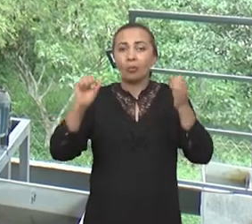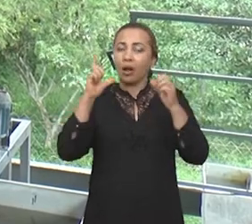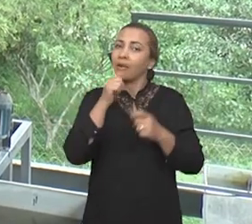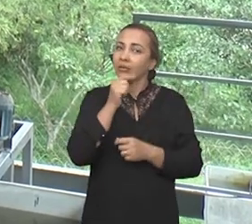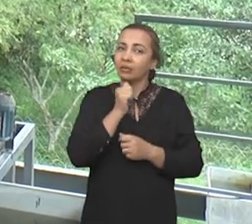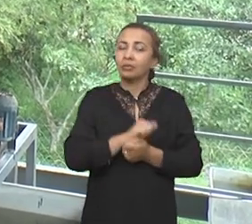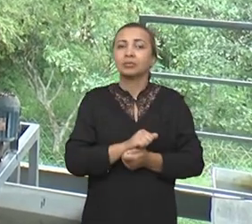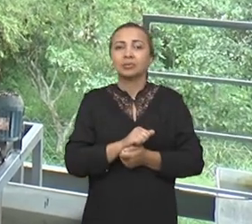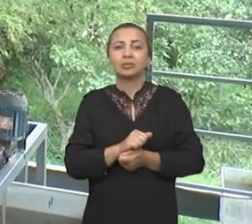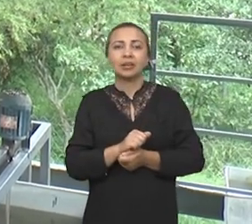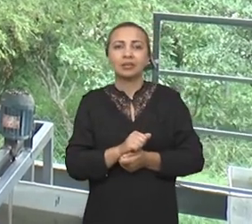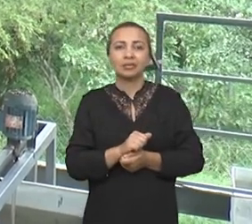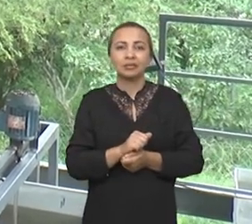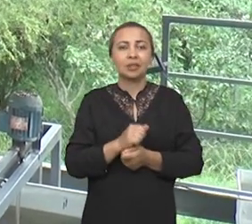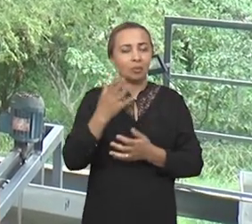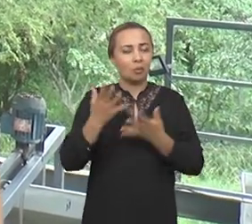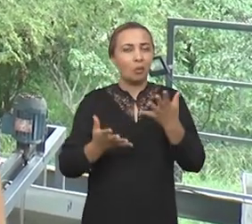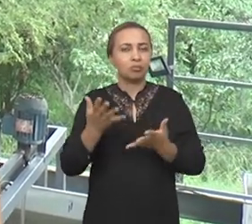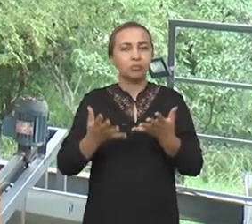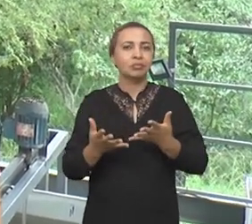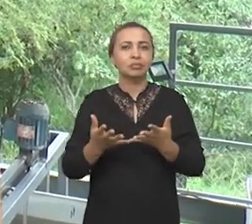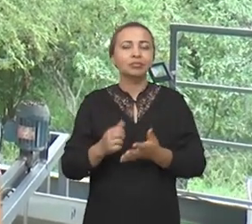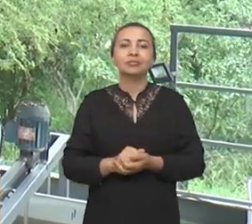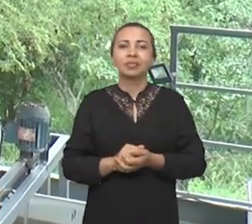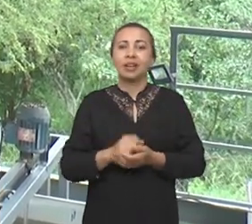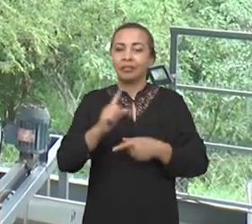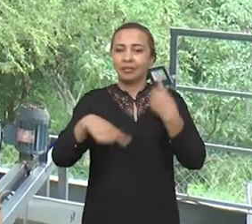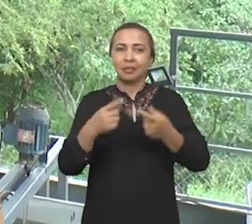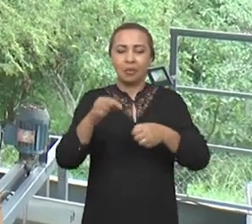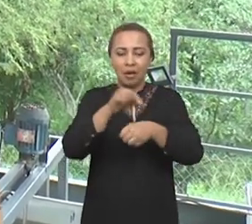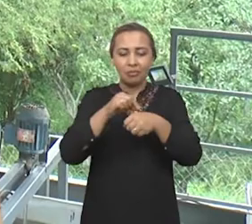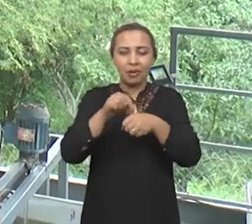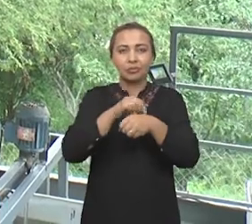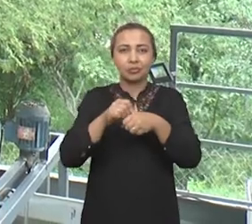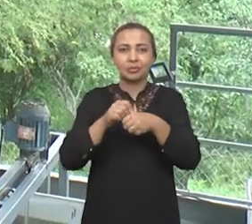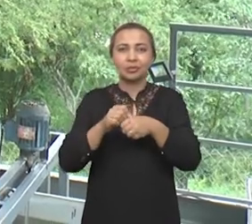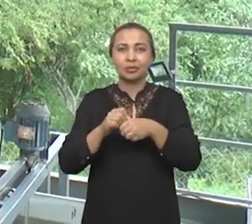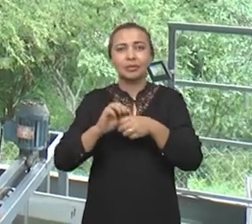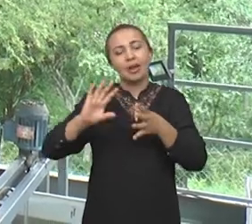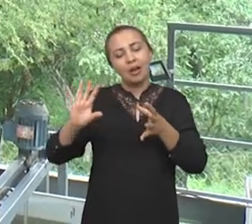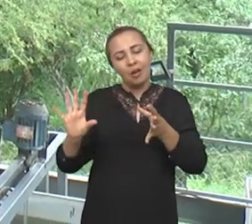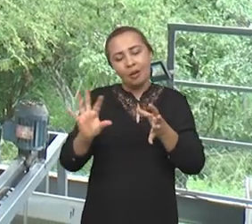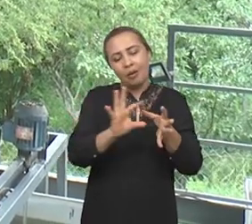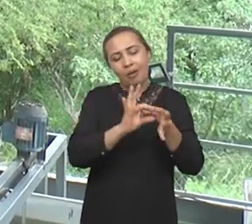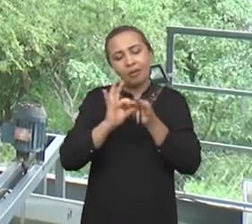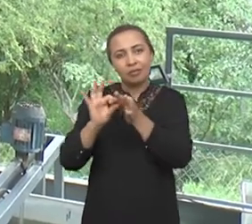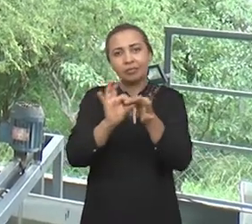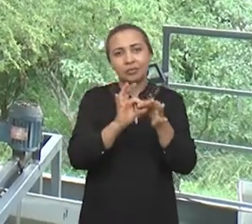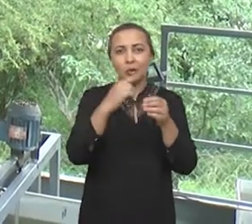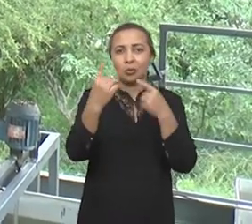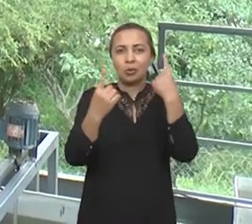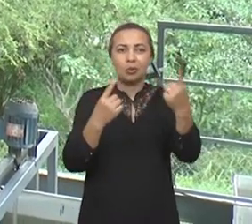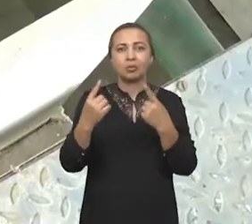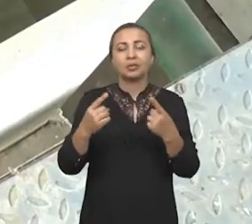desestabilização das suas cargas. Então, após isso, essas partículas, elas vão poder se aglutinar uma com as outras para poder